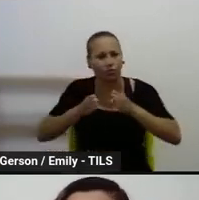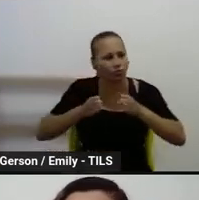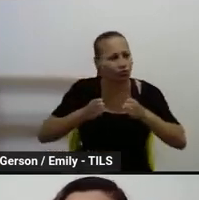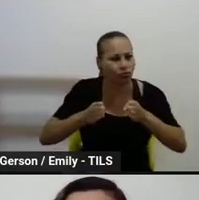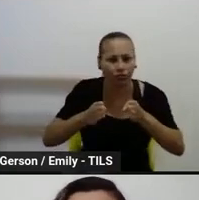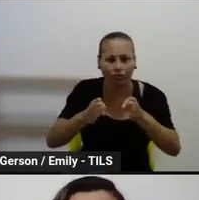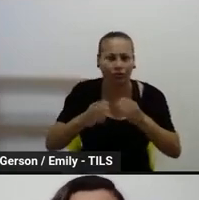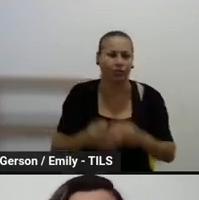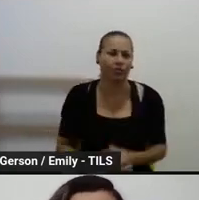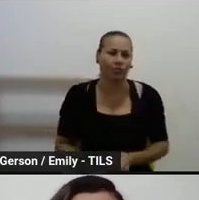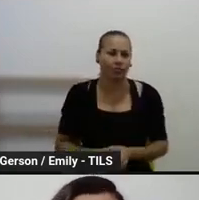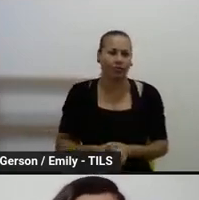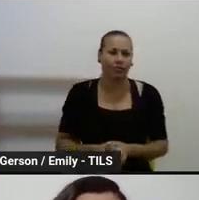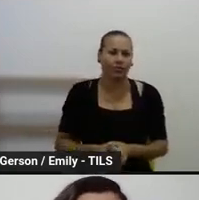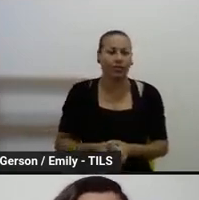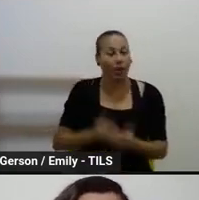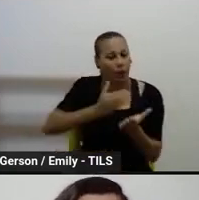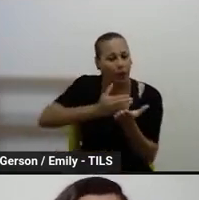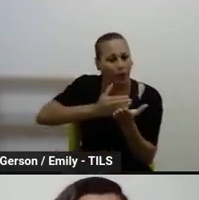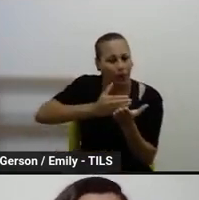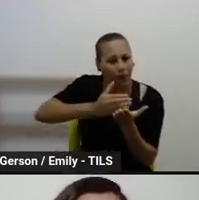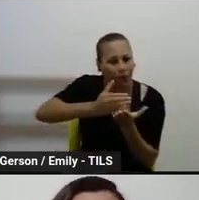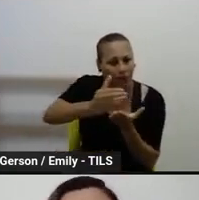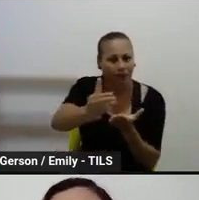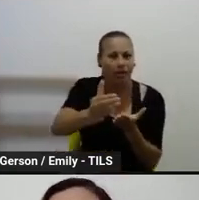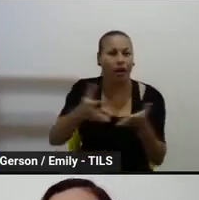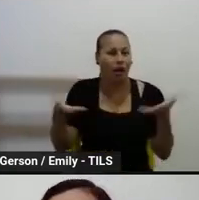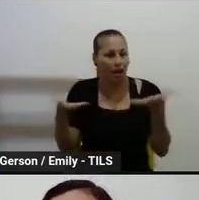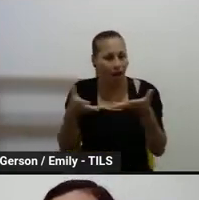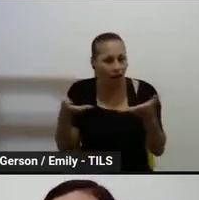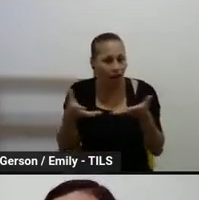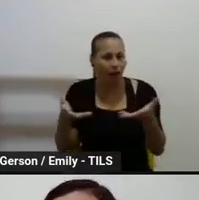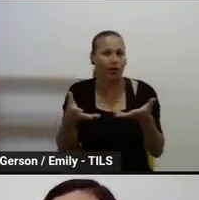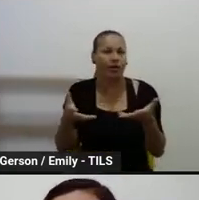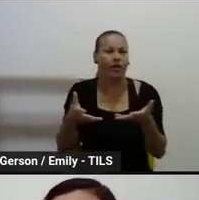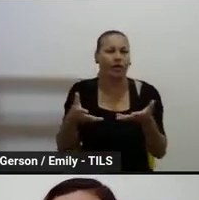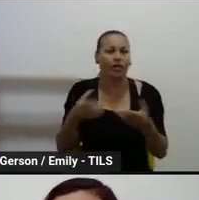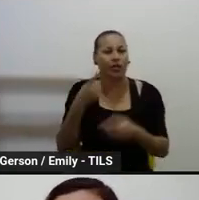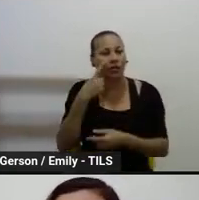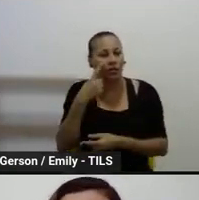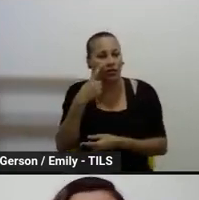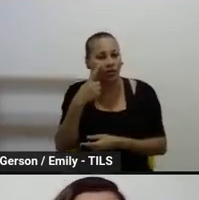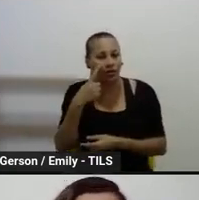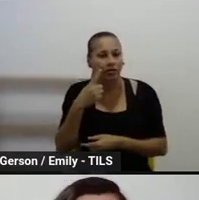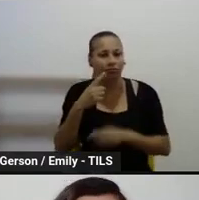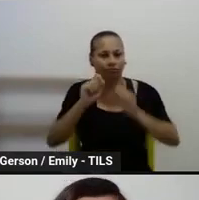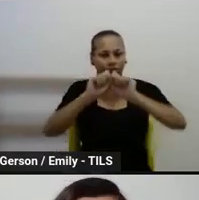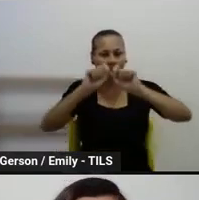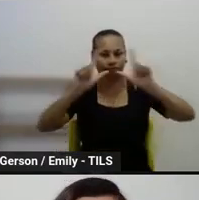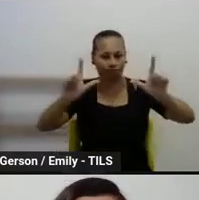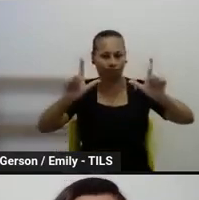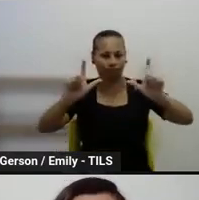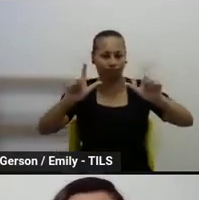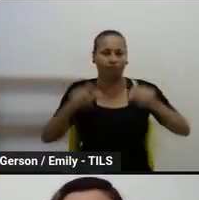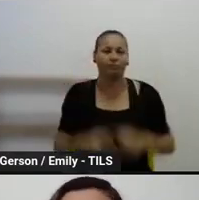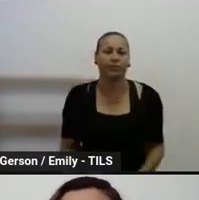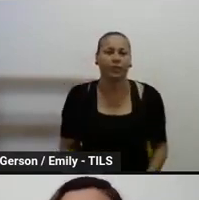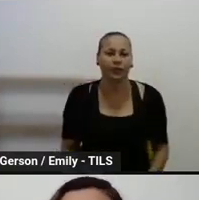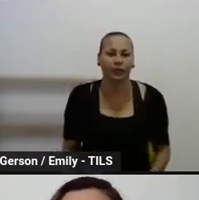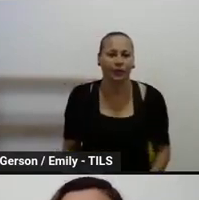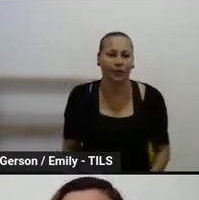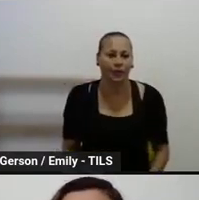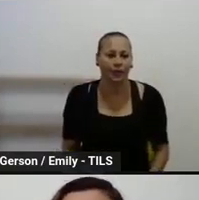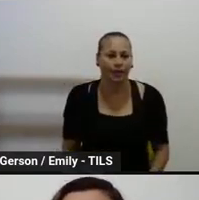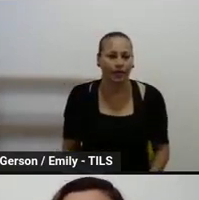e para iniciar, enquanto os slides vão entrando, eu queria que vocês colocassem aí no chat, né,